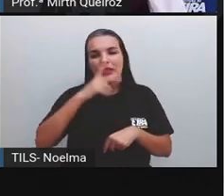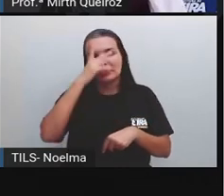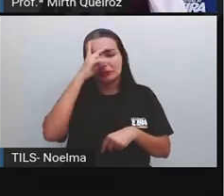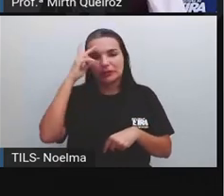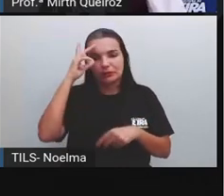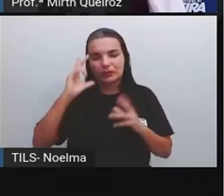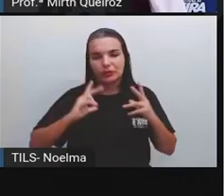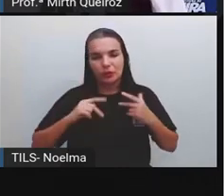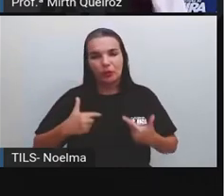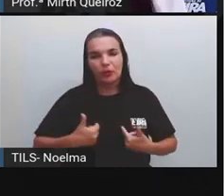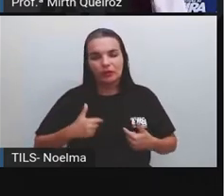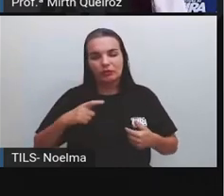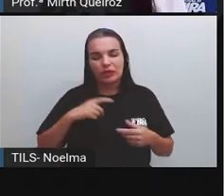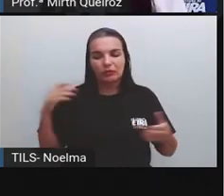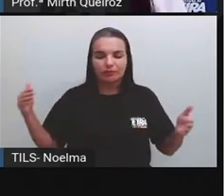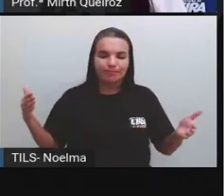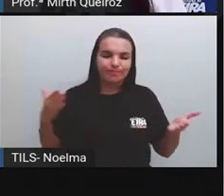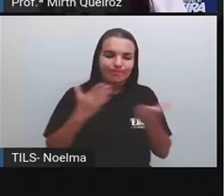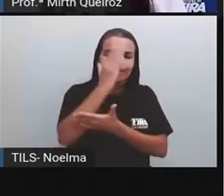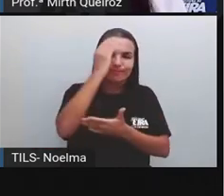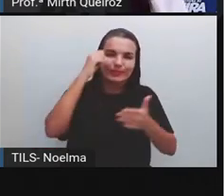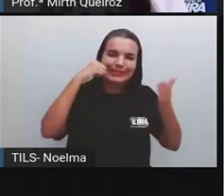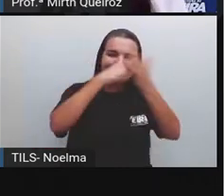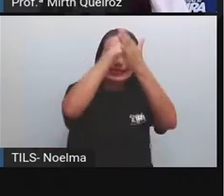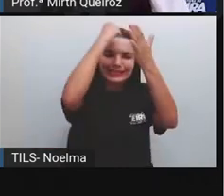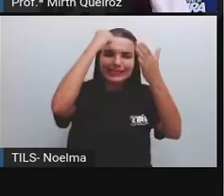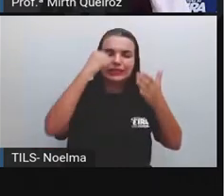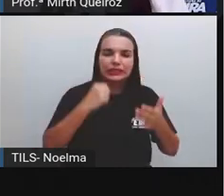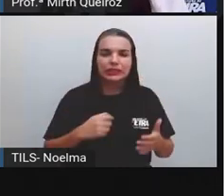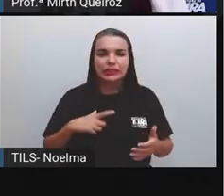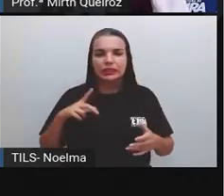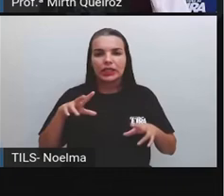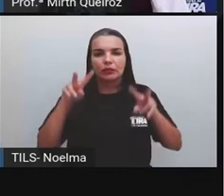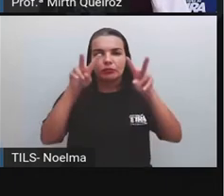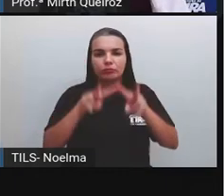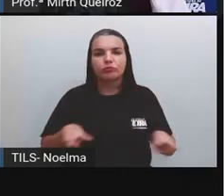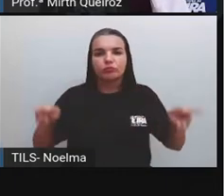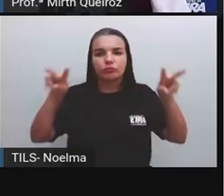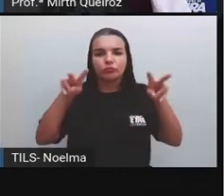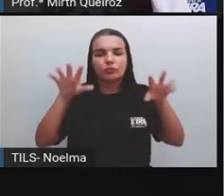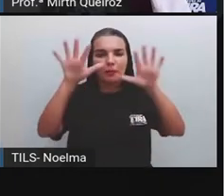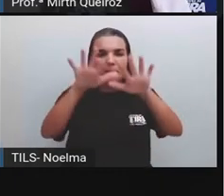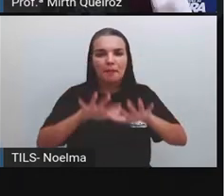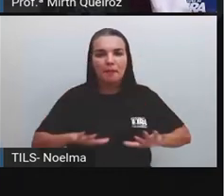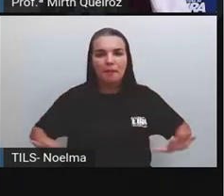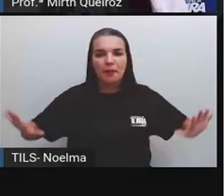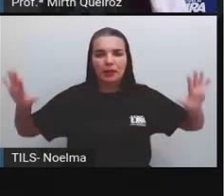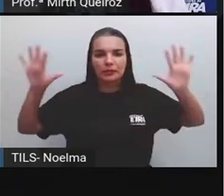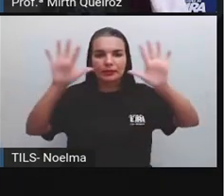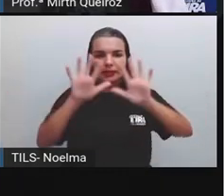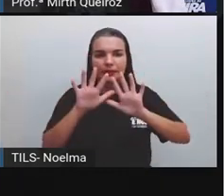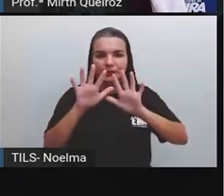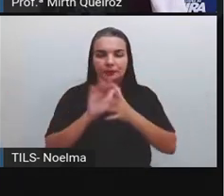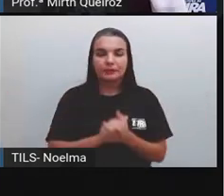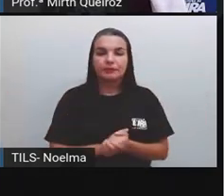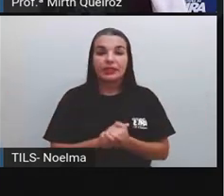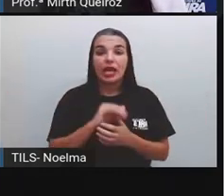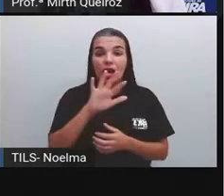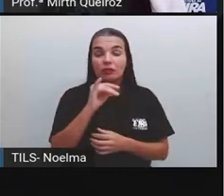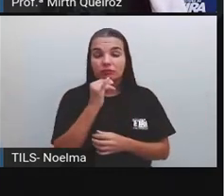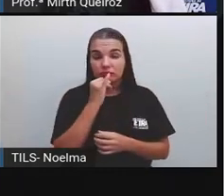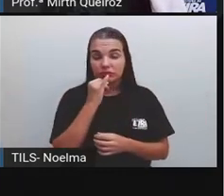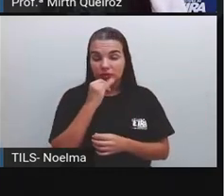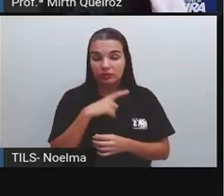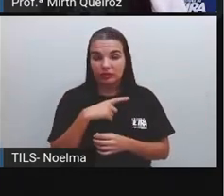humanos sobre a paisagem, né? E a gente já viu que quanto mais habitantes, quanto mais